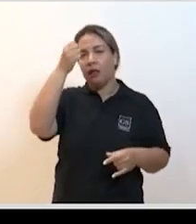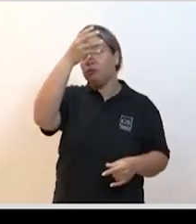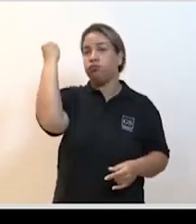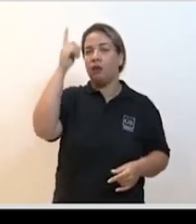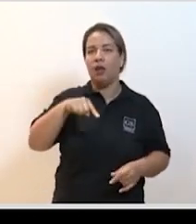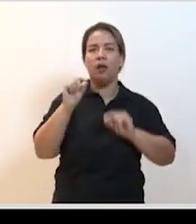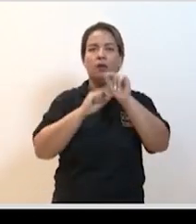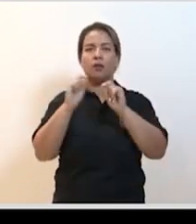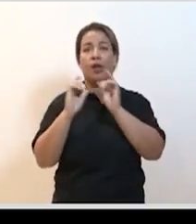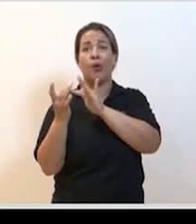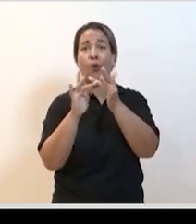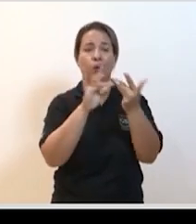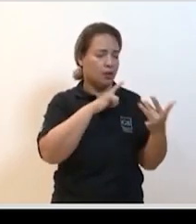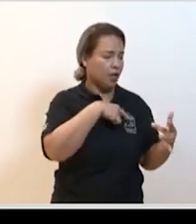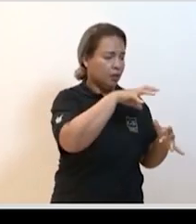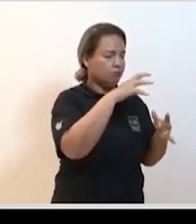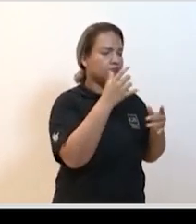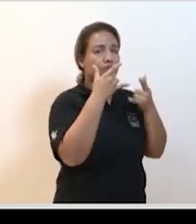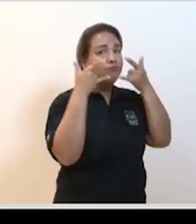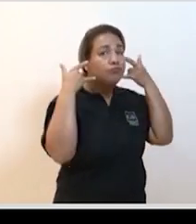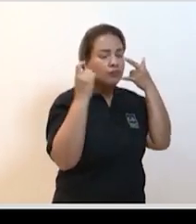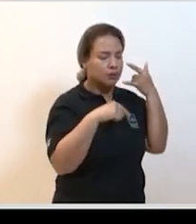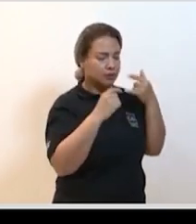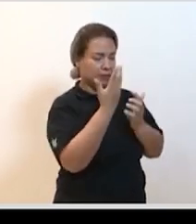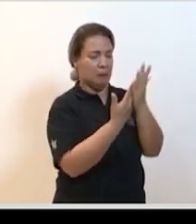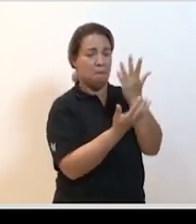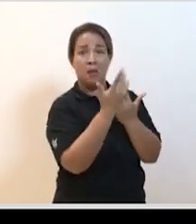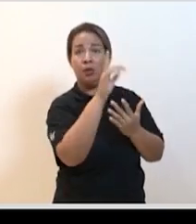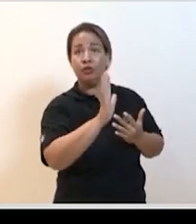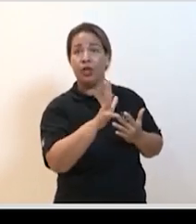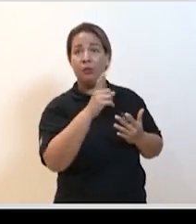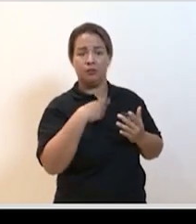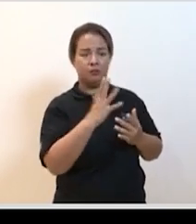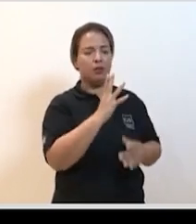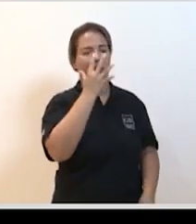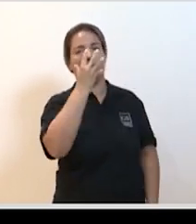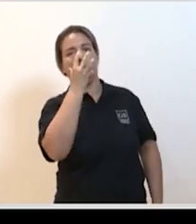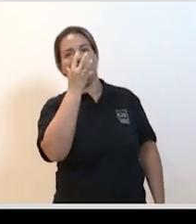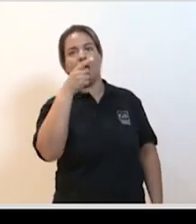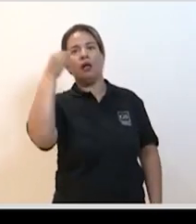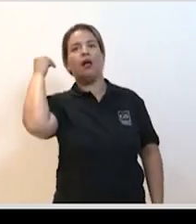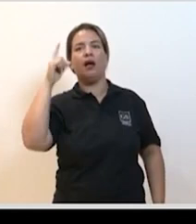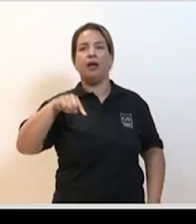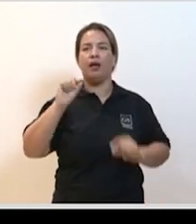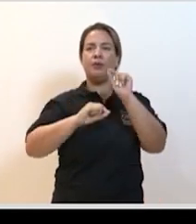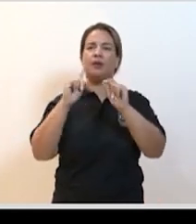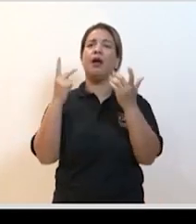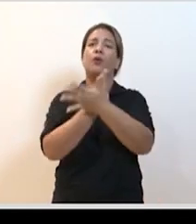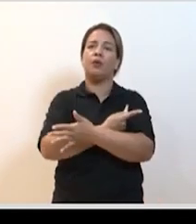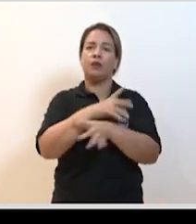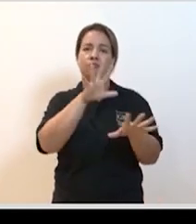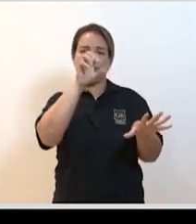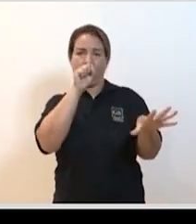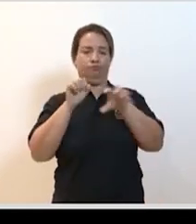obviamente, já entrou em contato com o paciente e a sua mão colocada nesse EPI, na parte externa, vai acabar propiciando